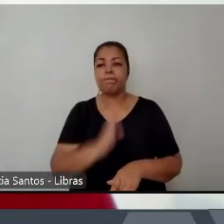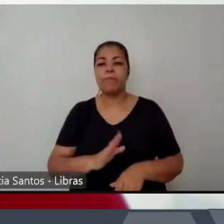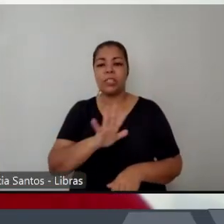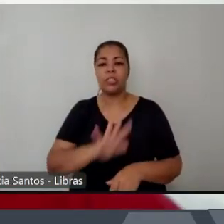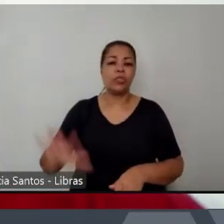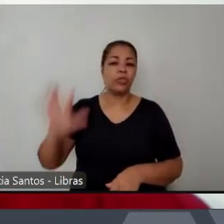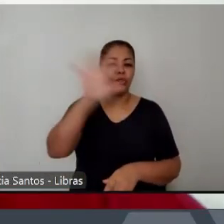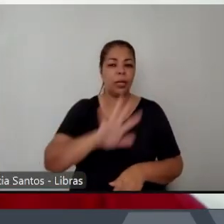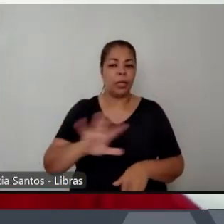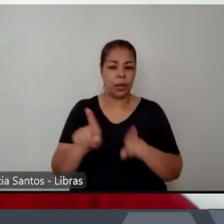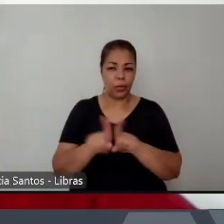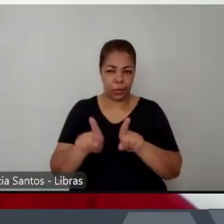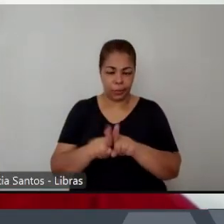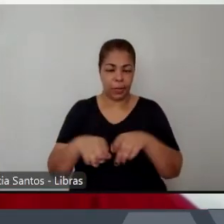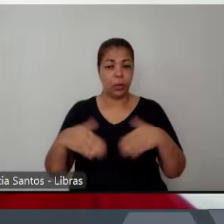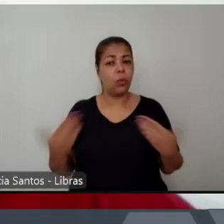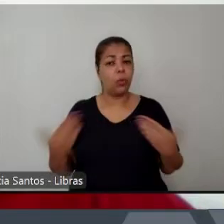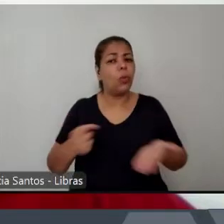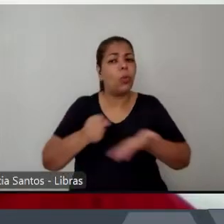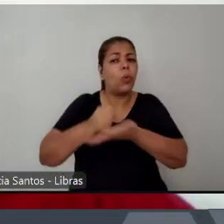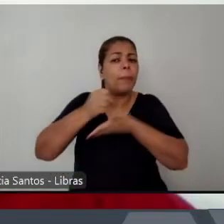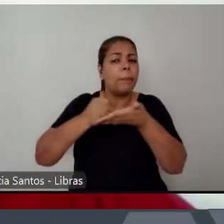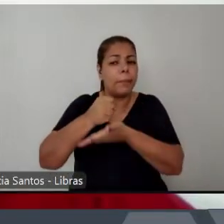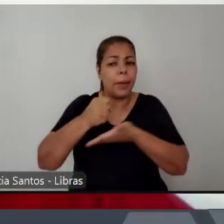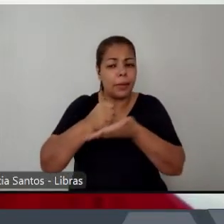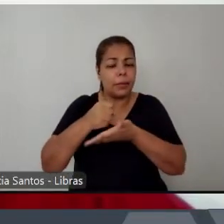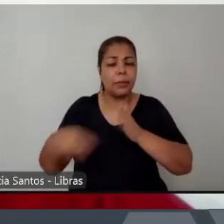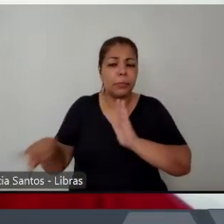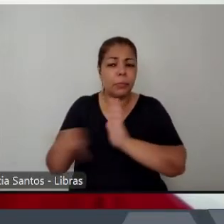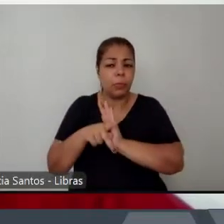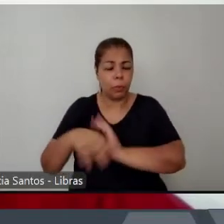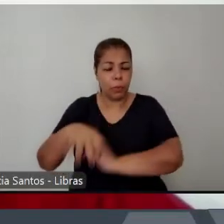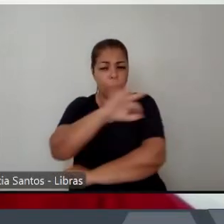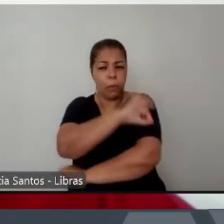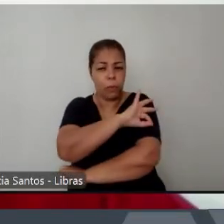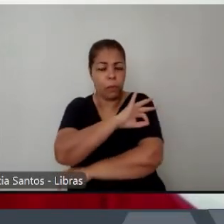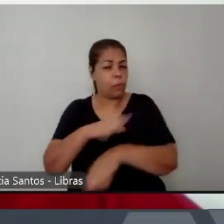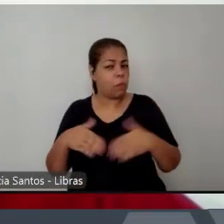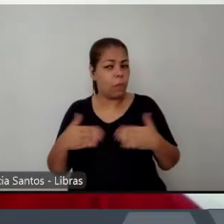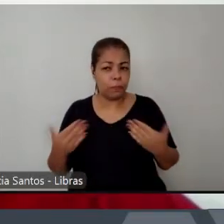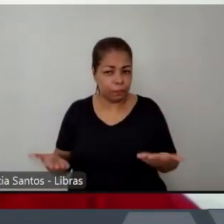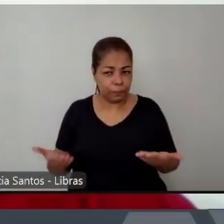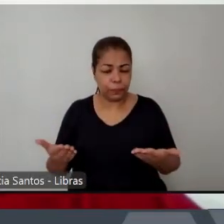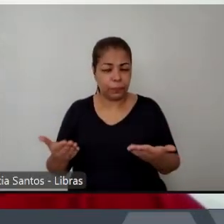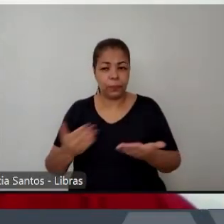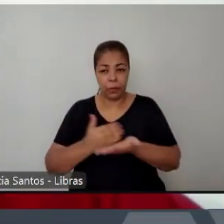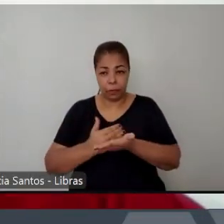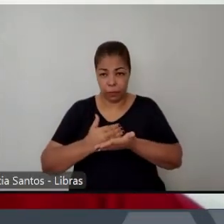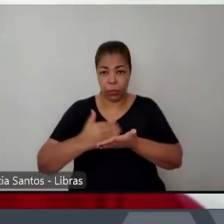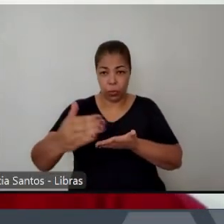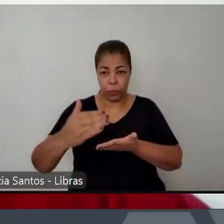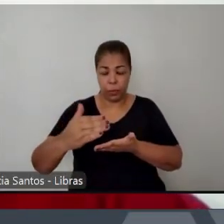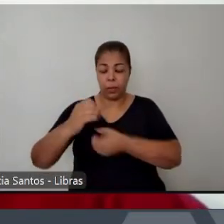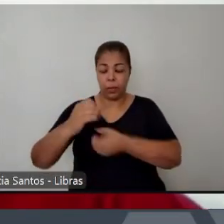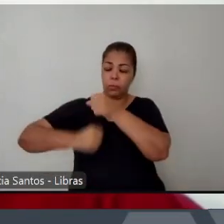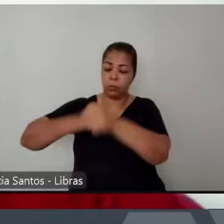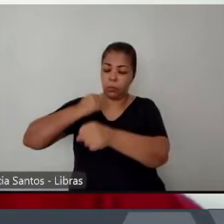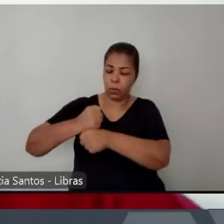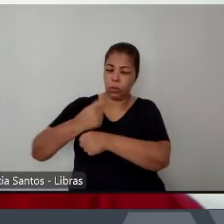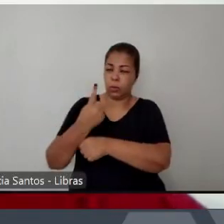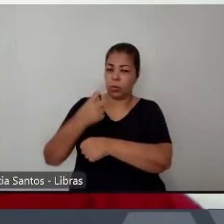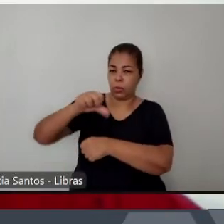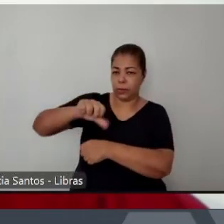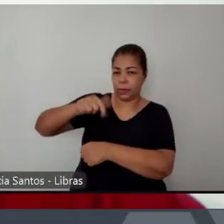ser a base do policiamento que vai se formar a partir dos anos 70 em diante, que vai